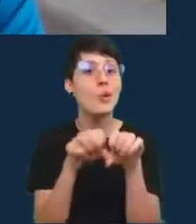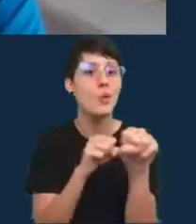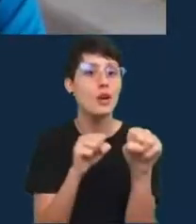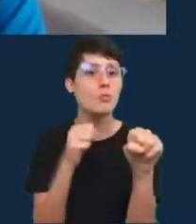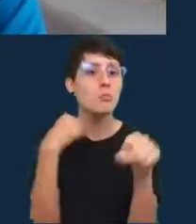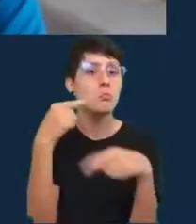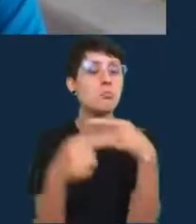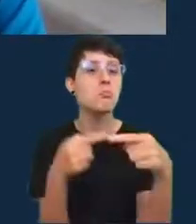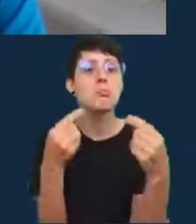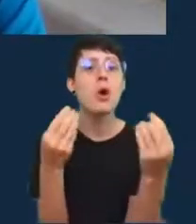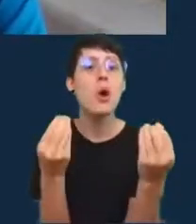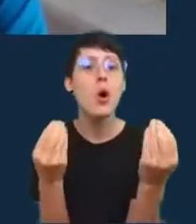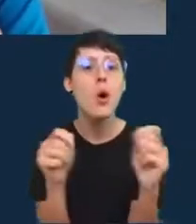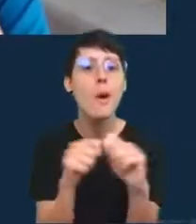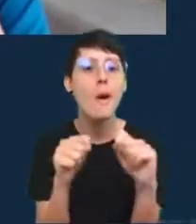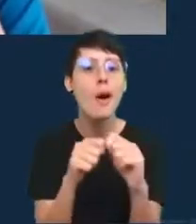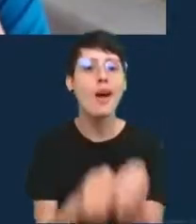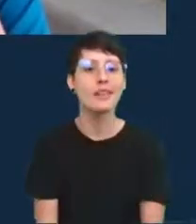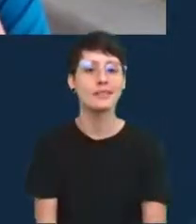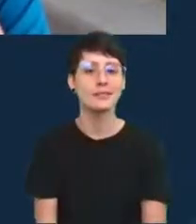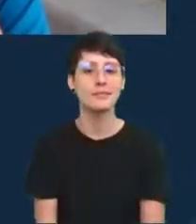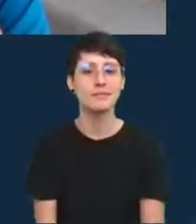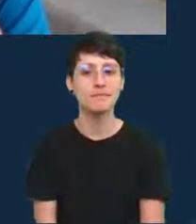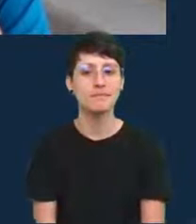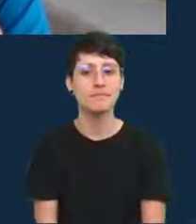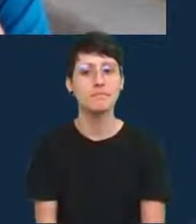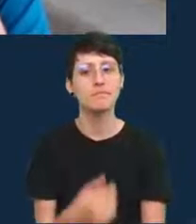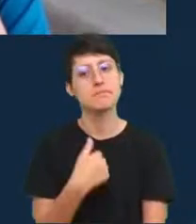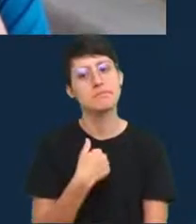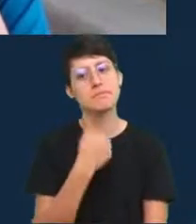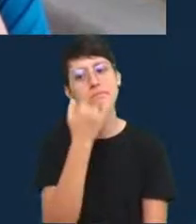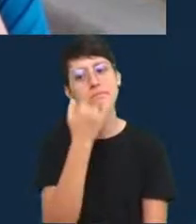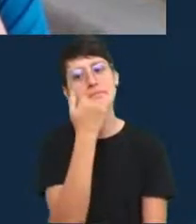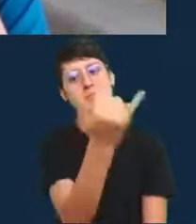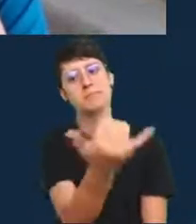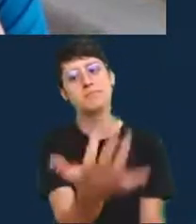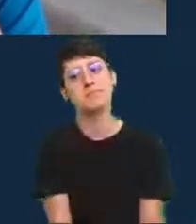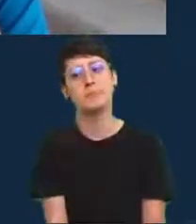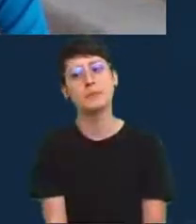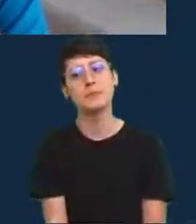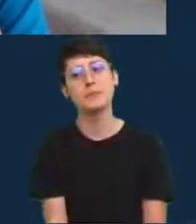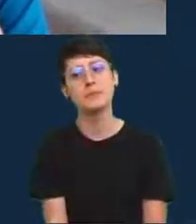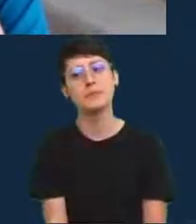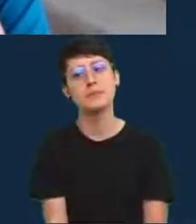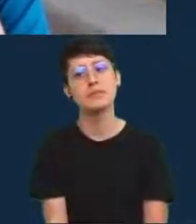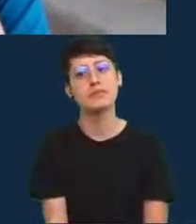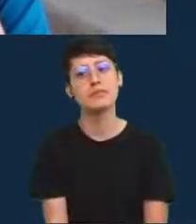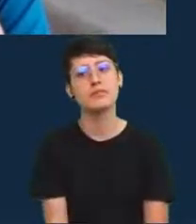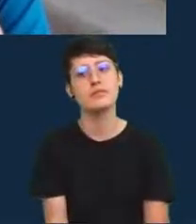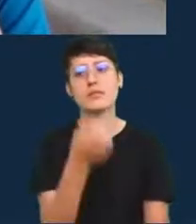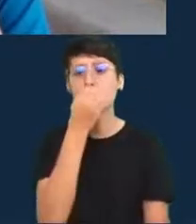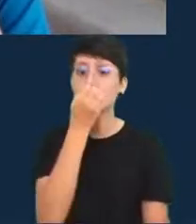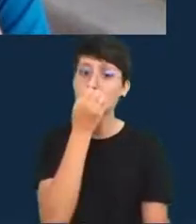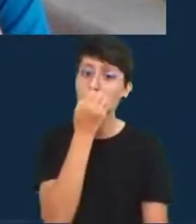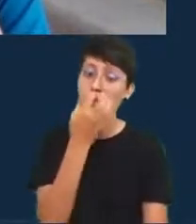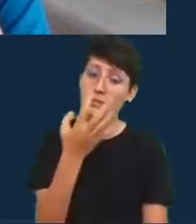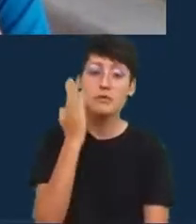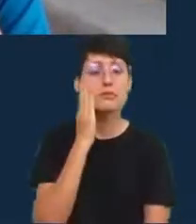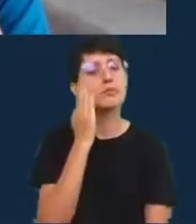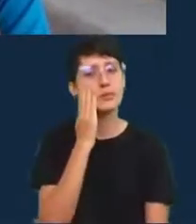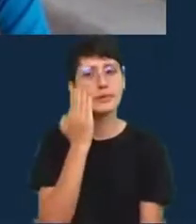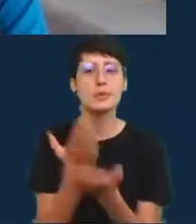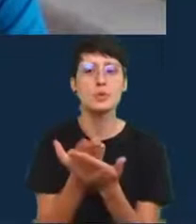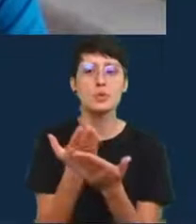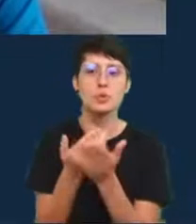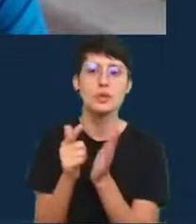no jornalismo eu diria que não diria que eu sabia que ia entrar em jornalismo mas eu